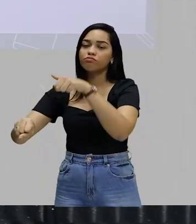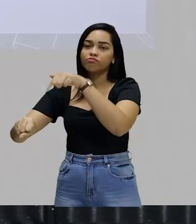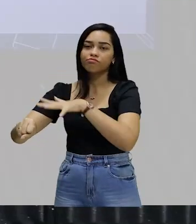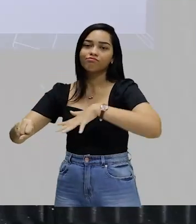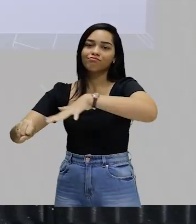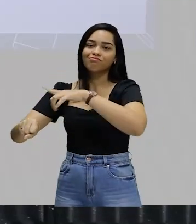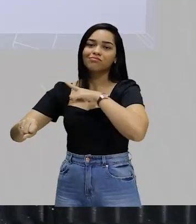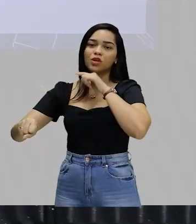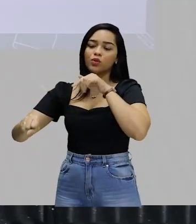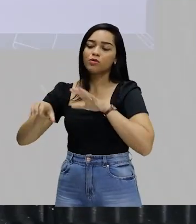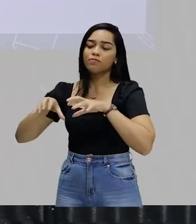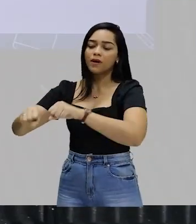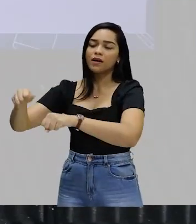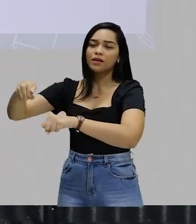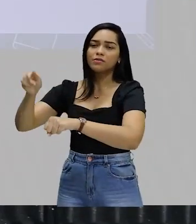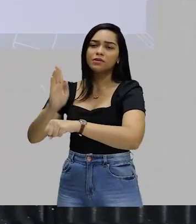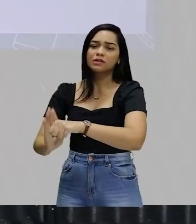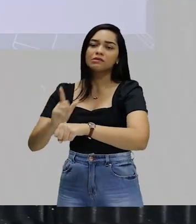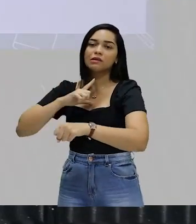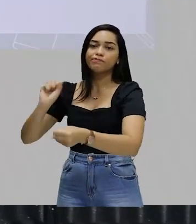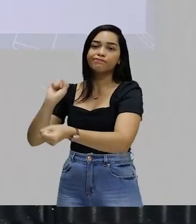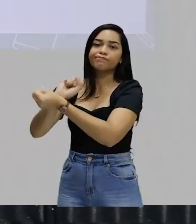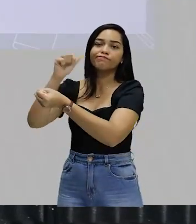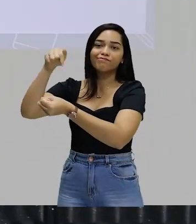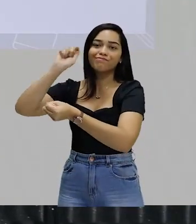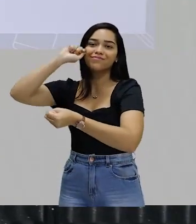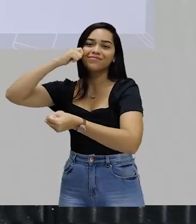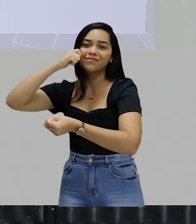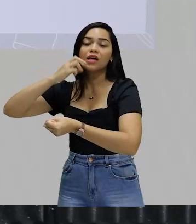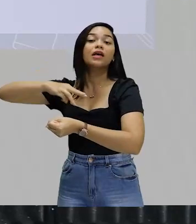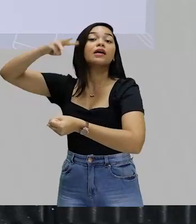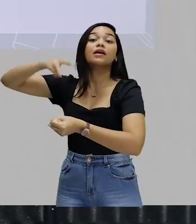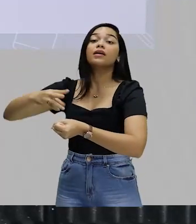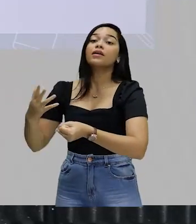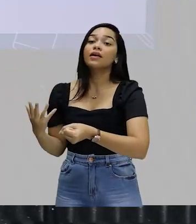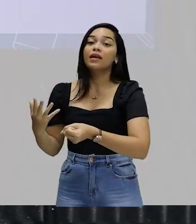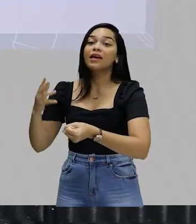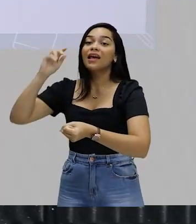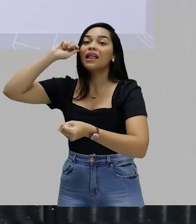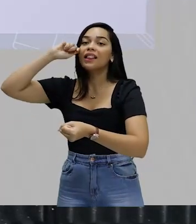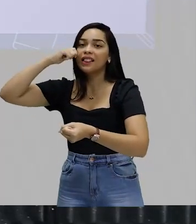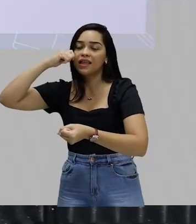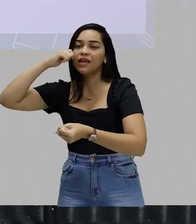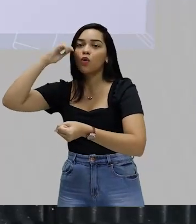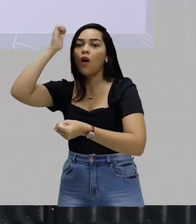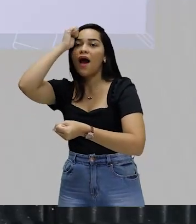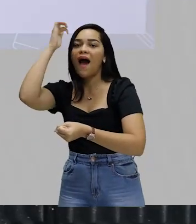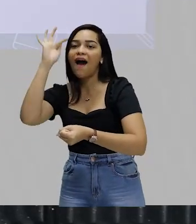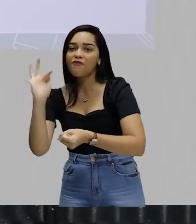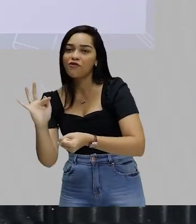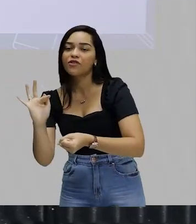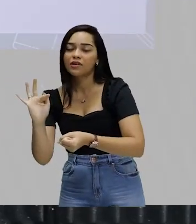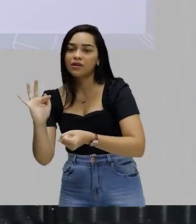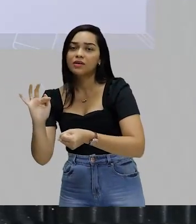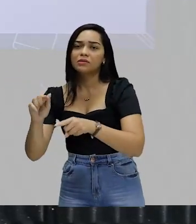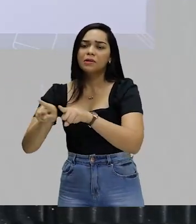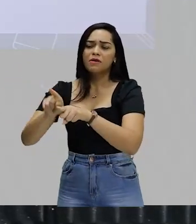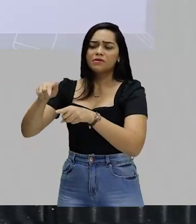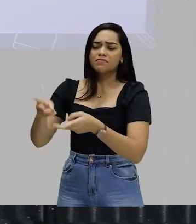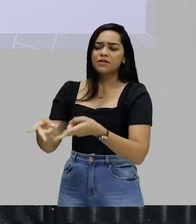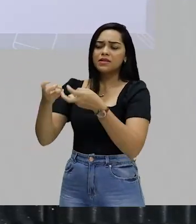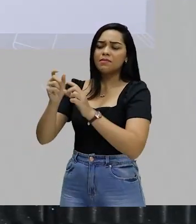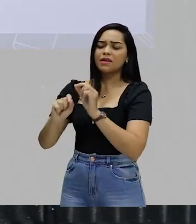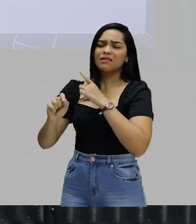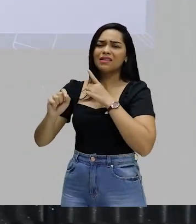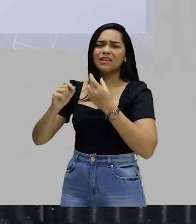Nesse período colonial no Brasil, houve escravidão. Quem era escravo? O negro africano. Então, você percebe